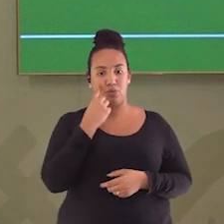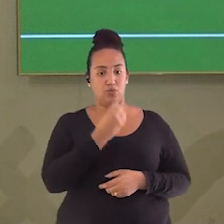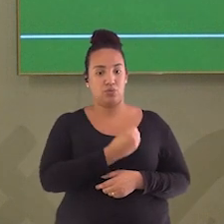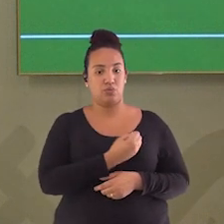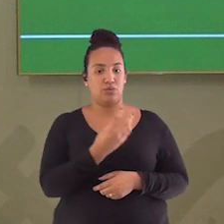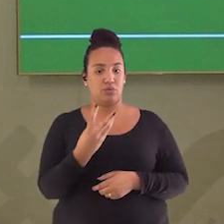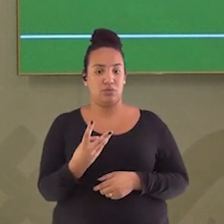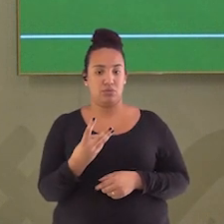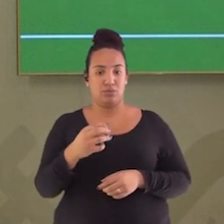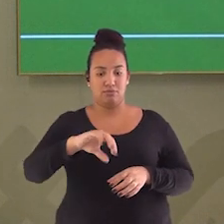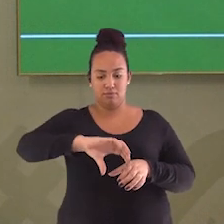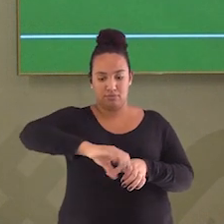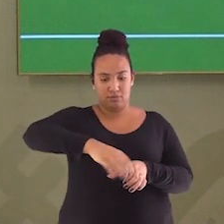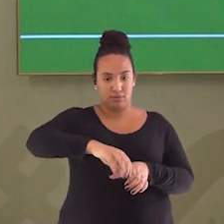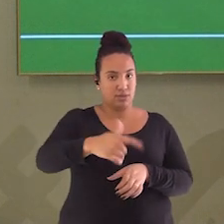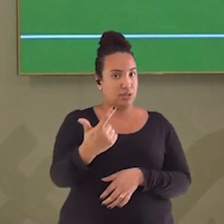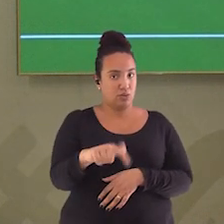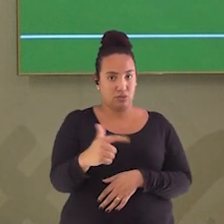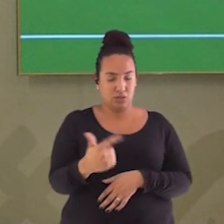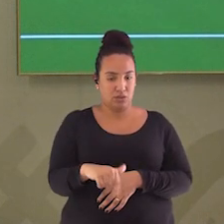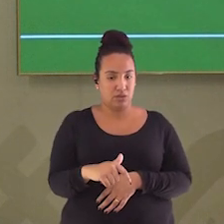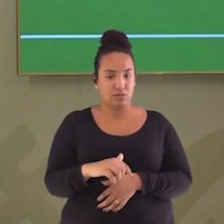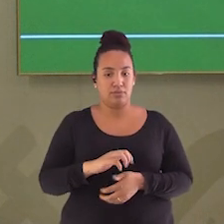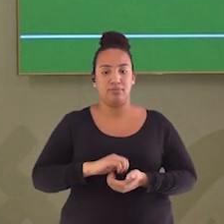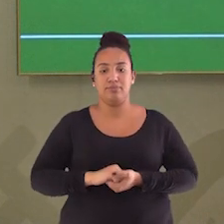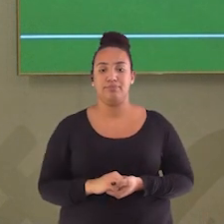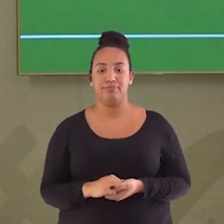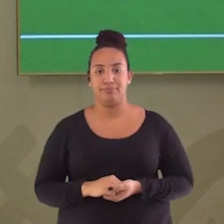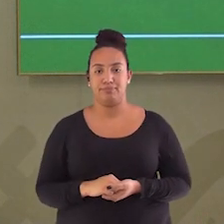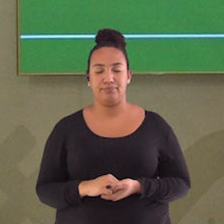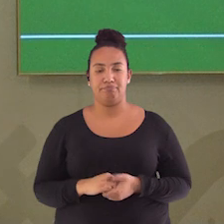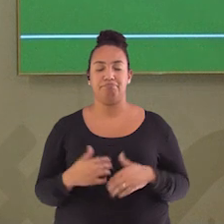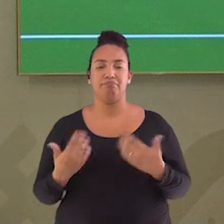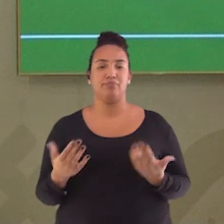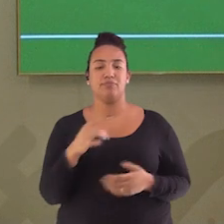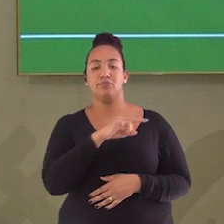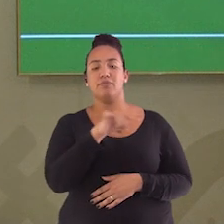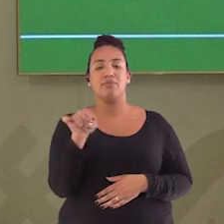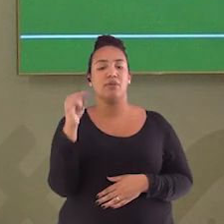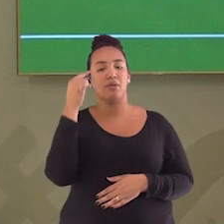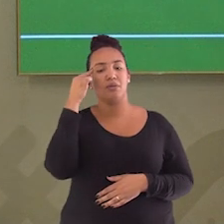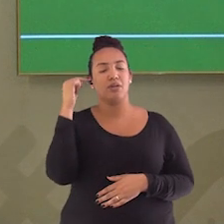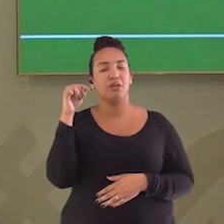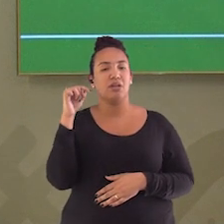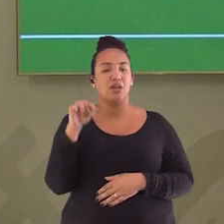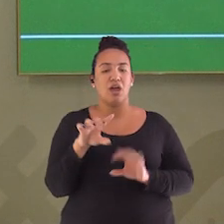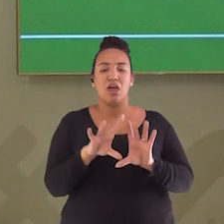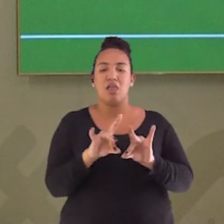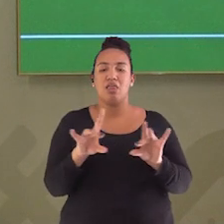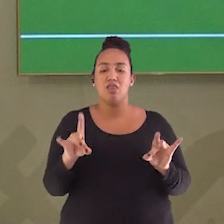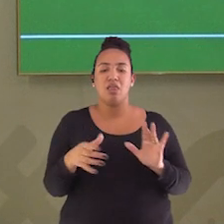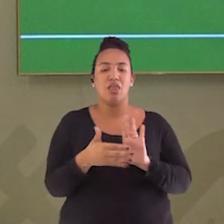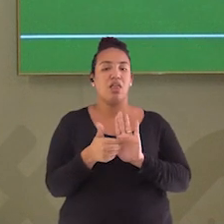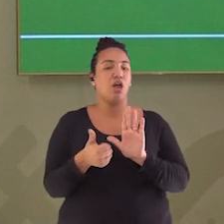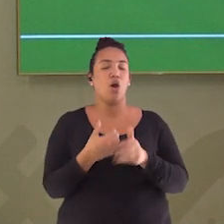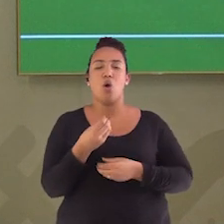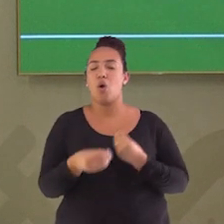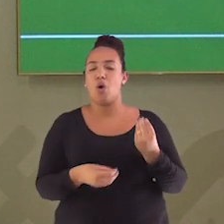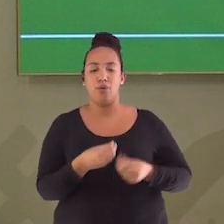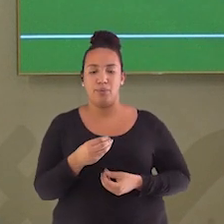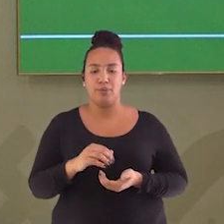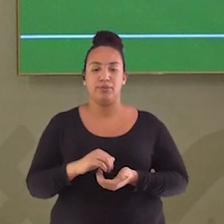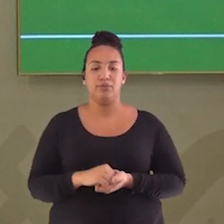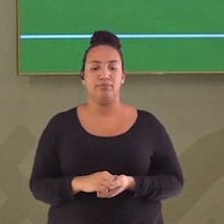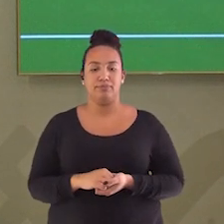ele não tem o kit torneira, tá? E aí vocês perguntam, então como é eu faço para tirar o churume, né? O acontece é o seguinte,